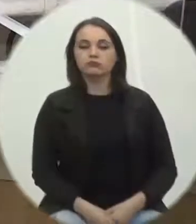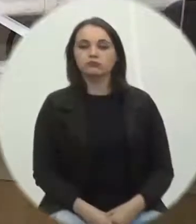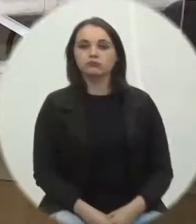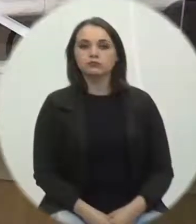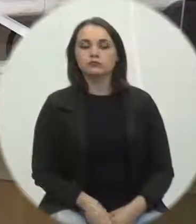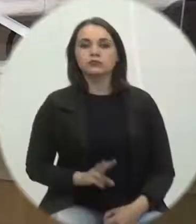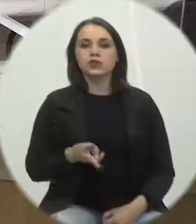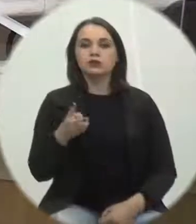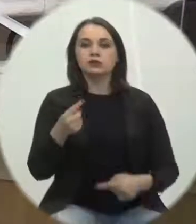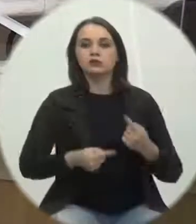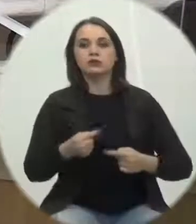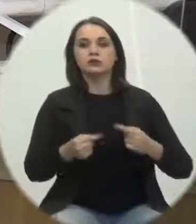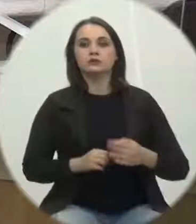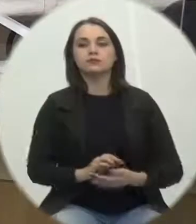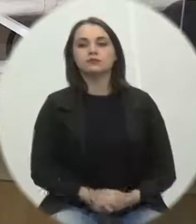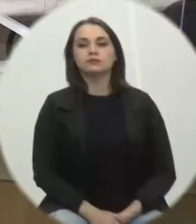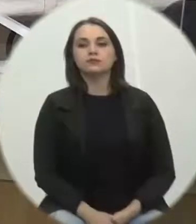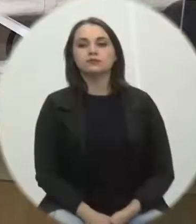discussão